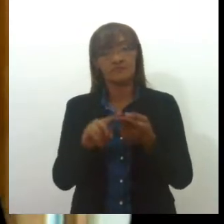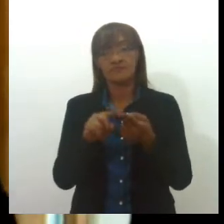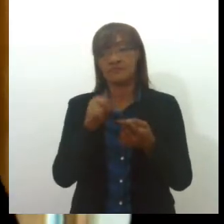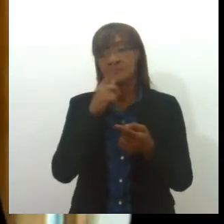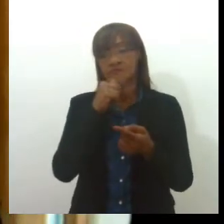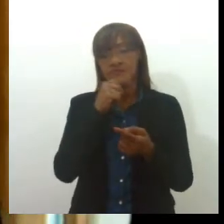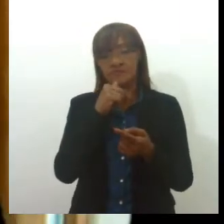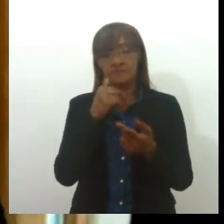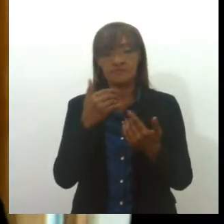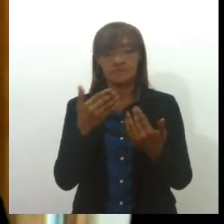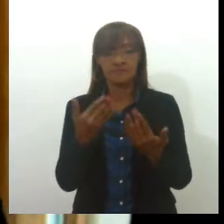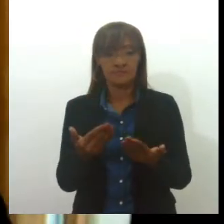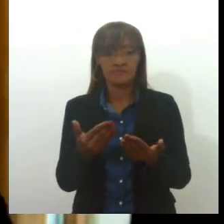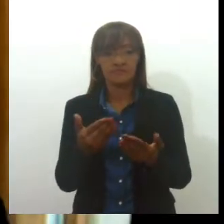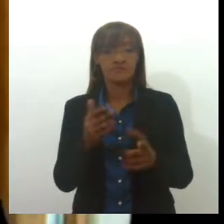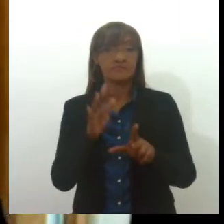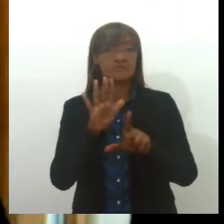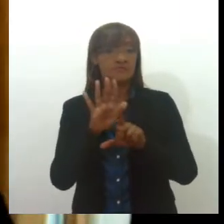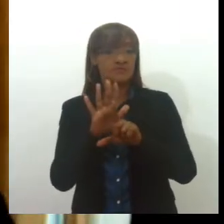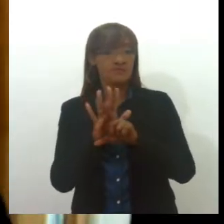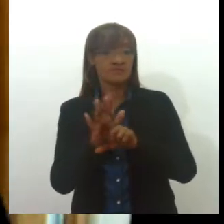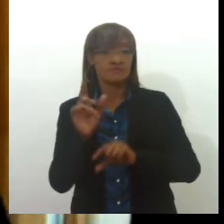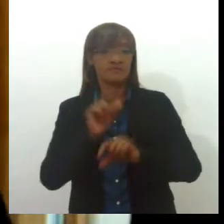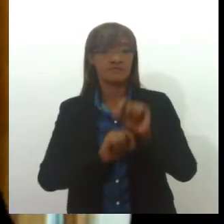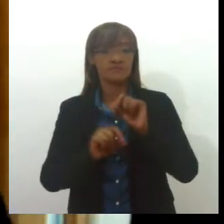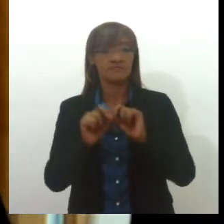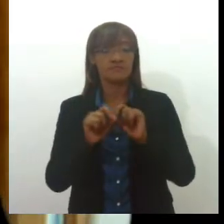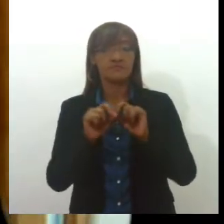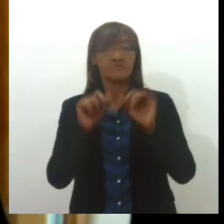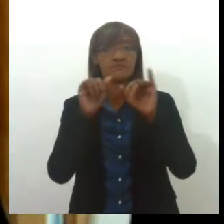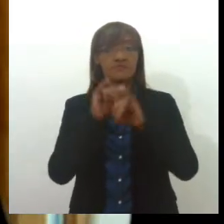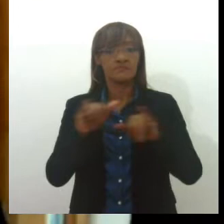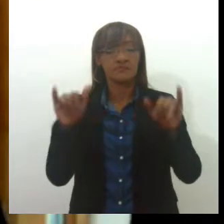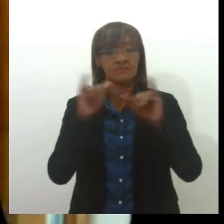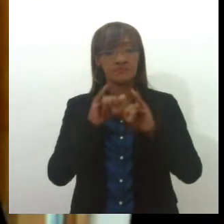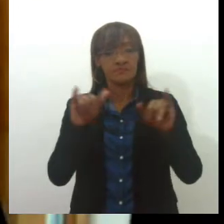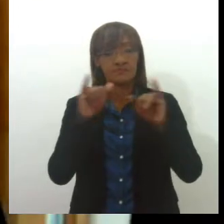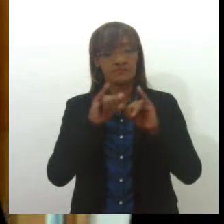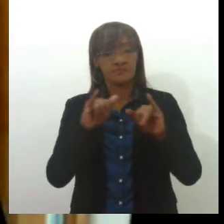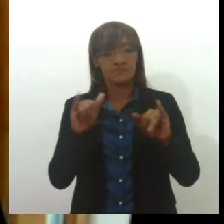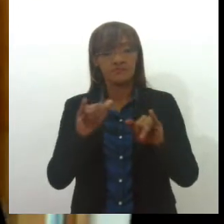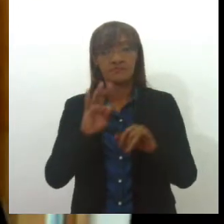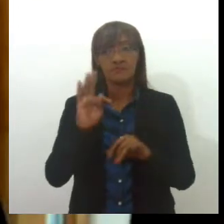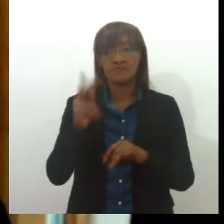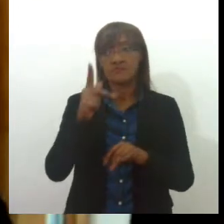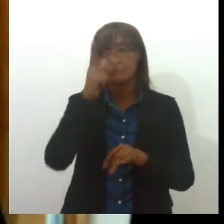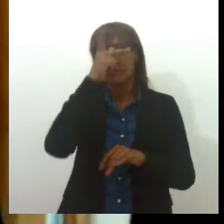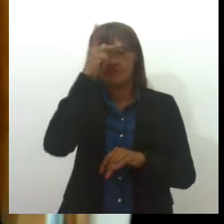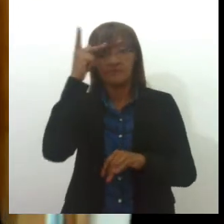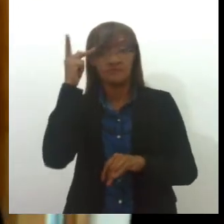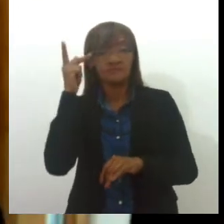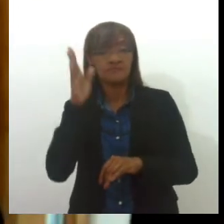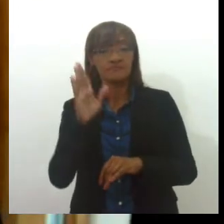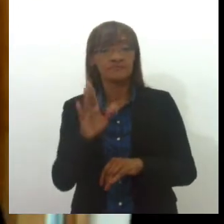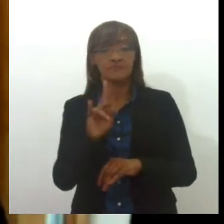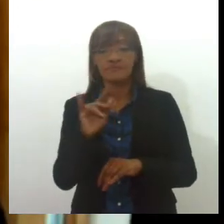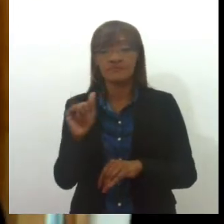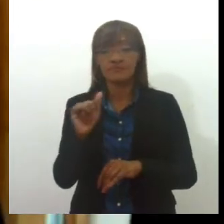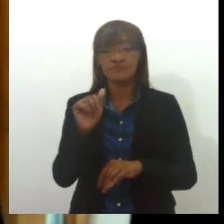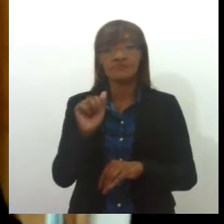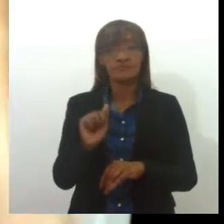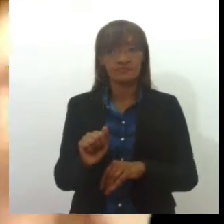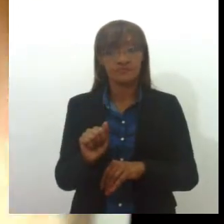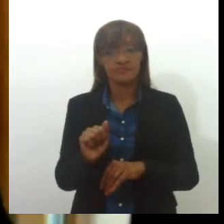também, por força da lei estadual, existe a obrigação de comunicar formalmente ao consumidor no momento em que vai ser realizado esse corte. Então, temos